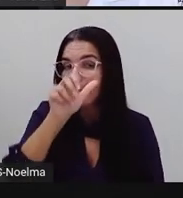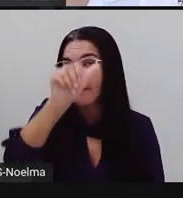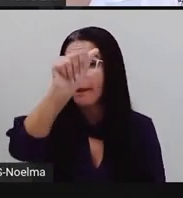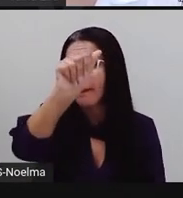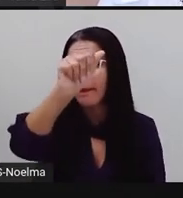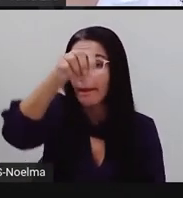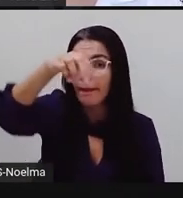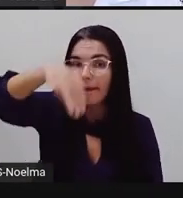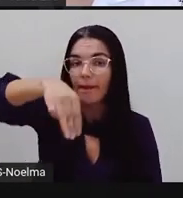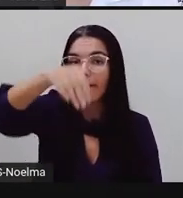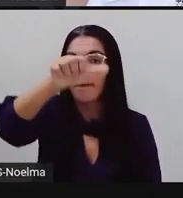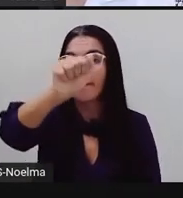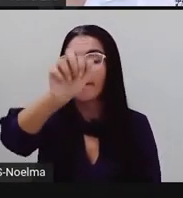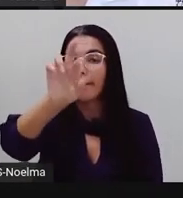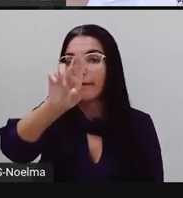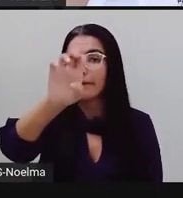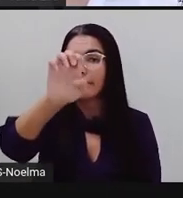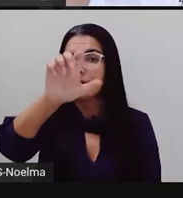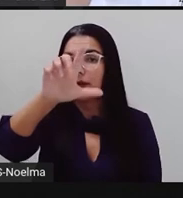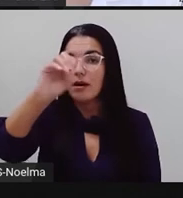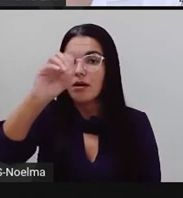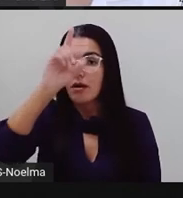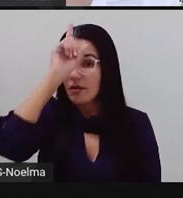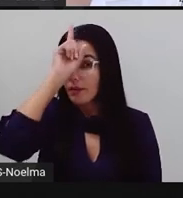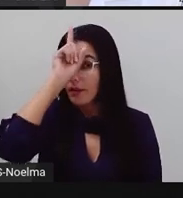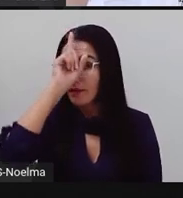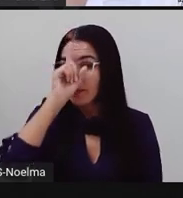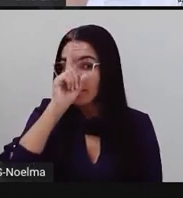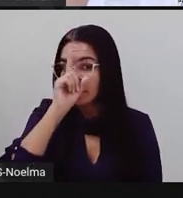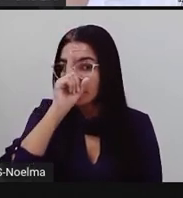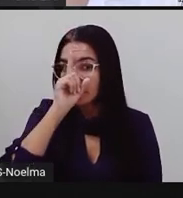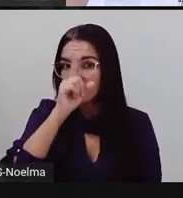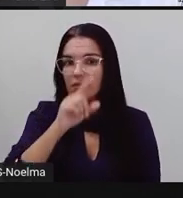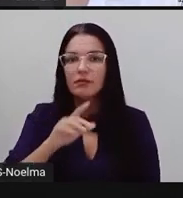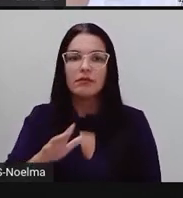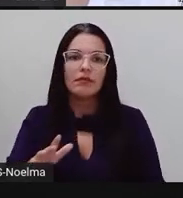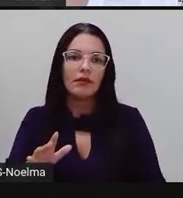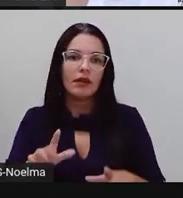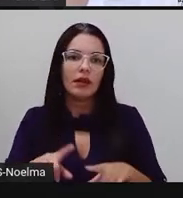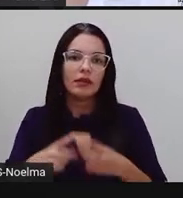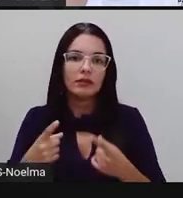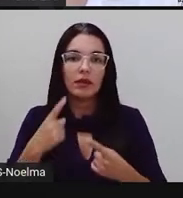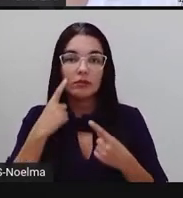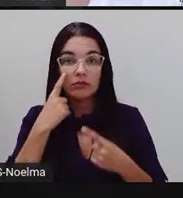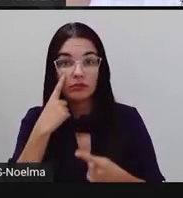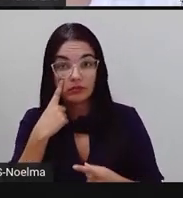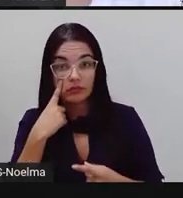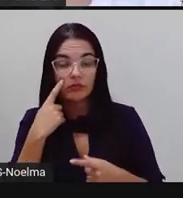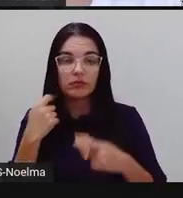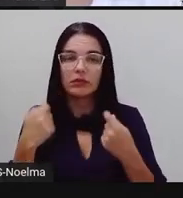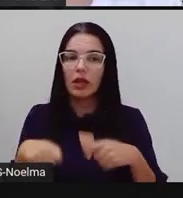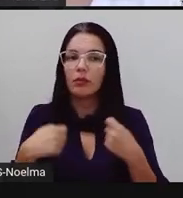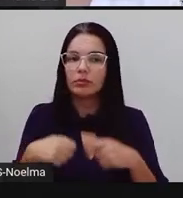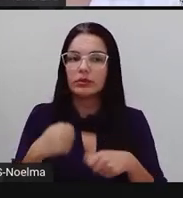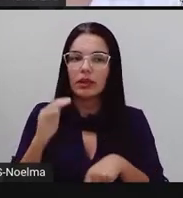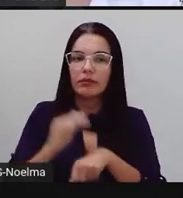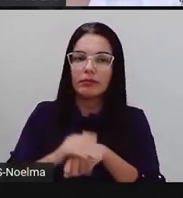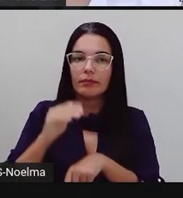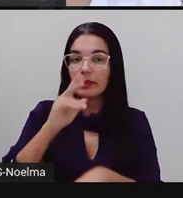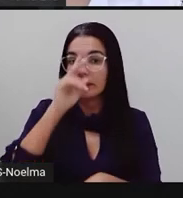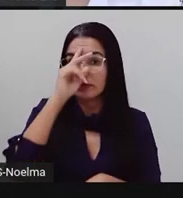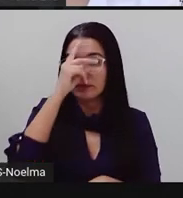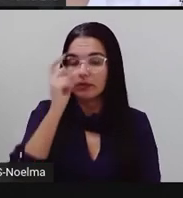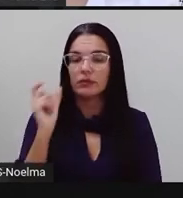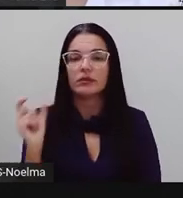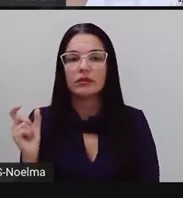AMARÉLO, ó, AMARÉLO. AMARÉLO, ó, é, porque, para o que eu escrevi com O, qual é a sílaba mais forte,